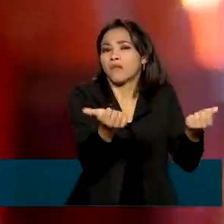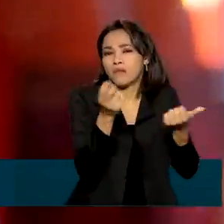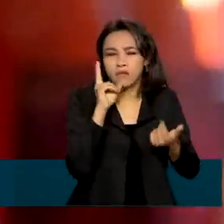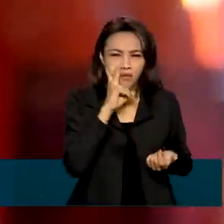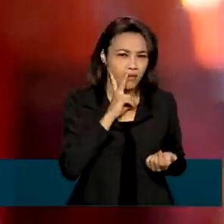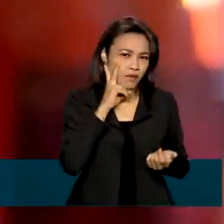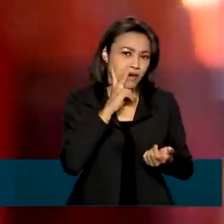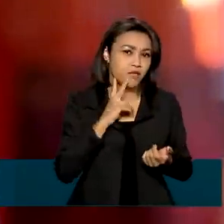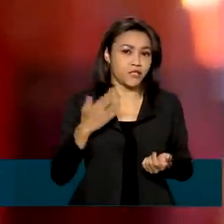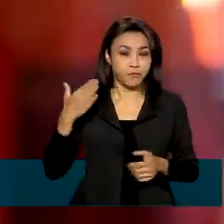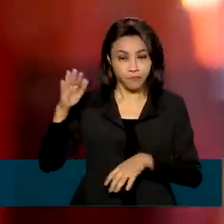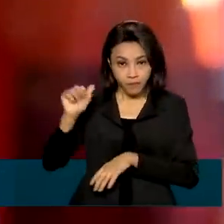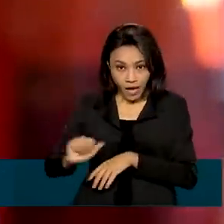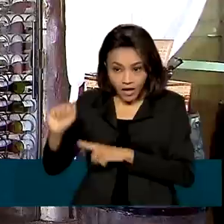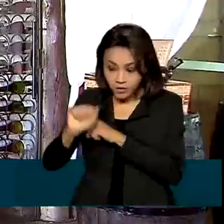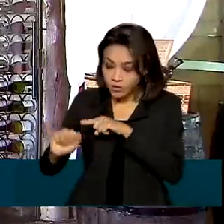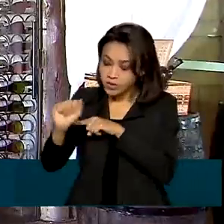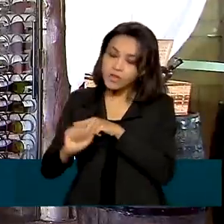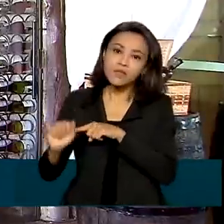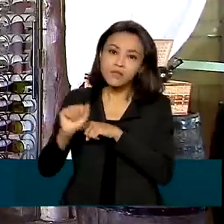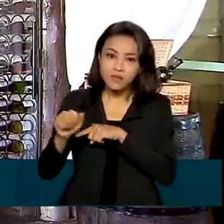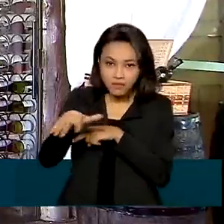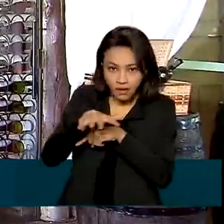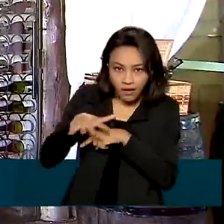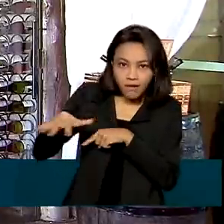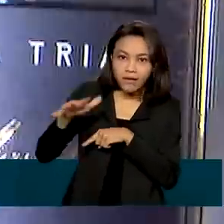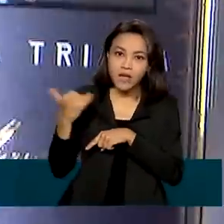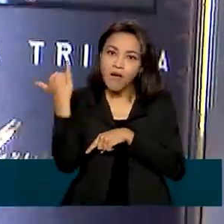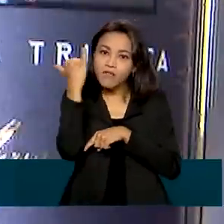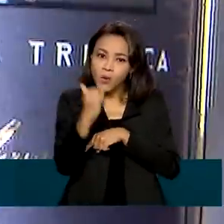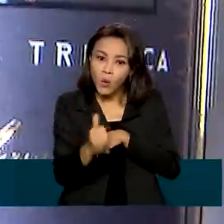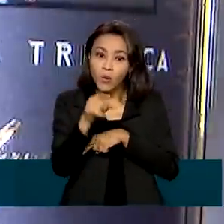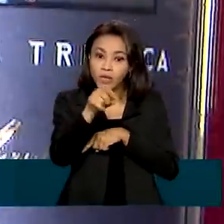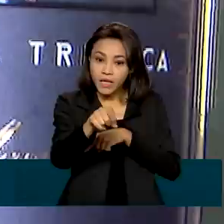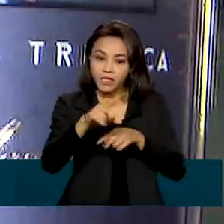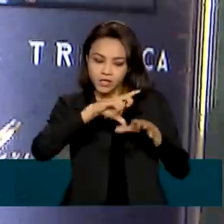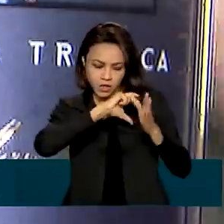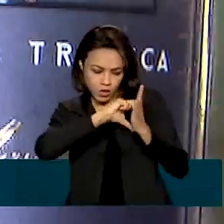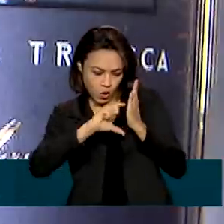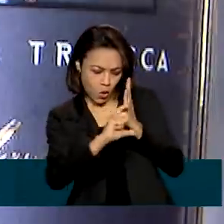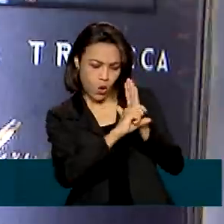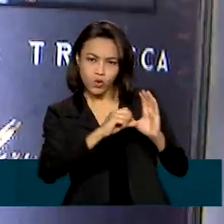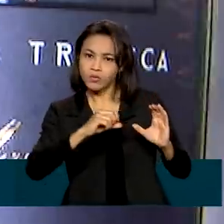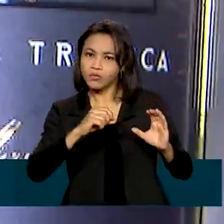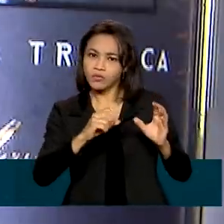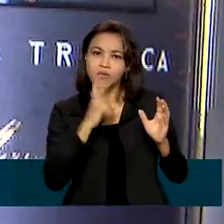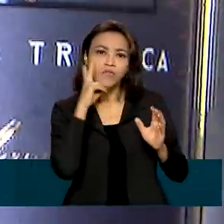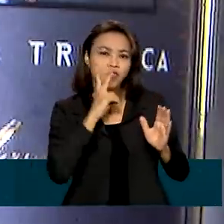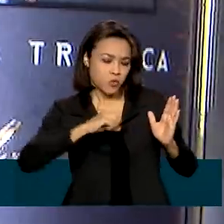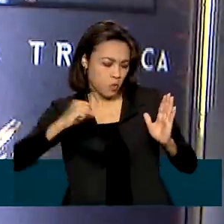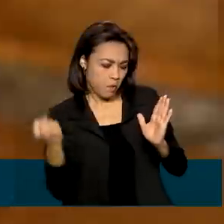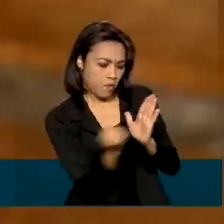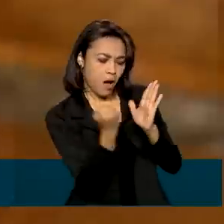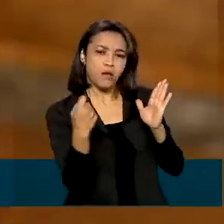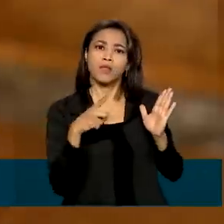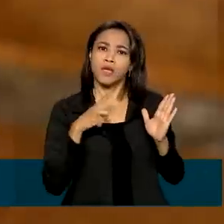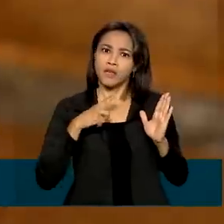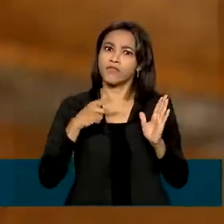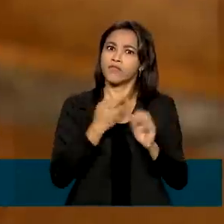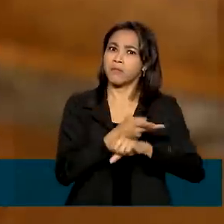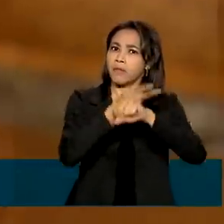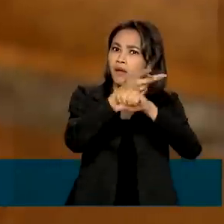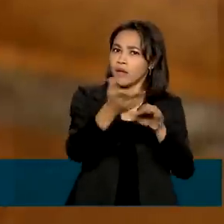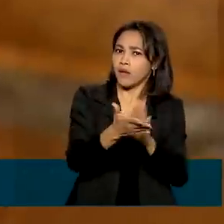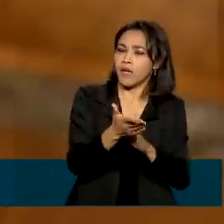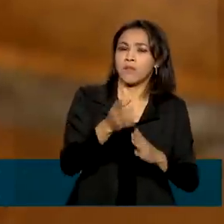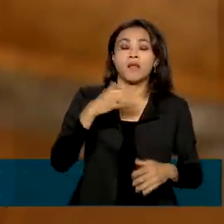Segundo a Associação Brasileira de Enologia, neste ano, rótulos nacionais conquistaram prêmios em concursos na França,